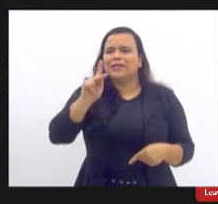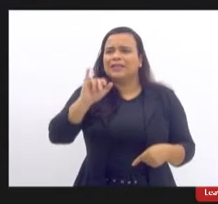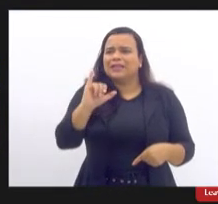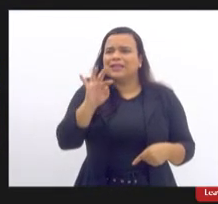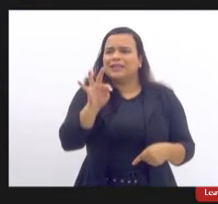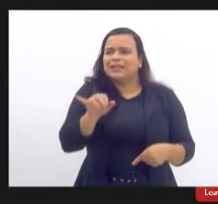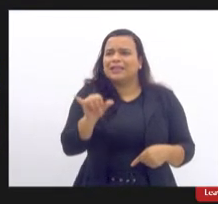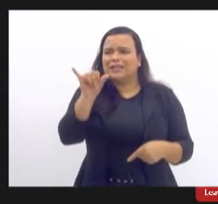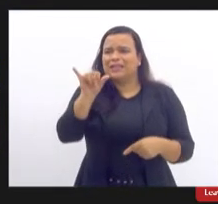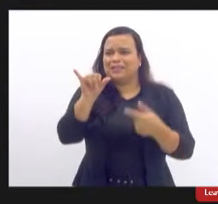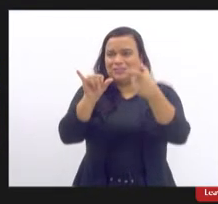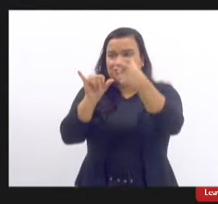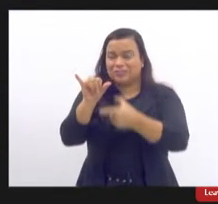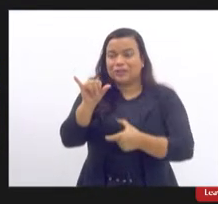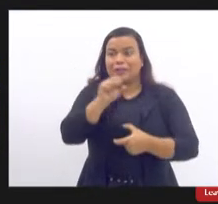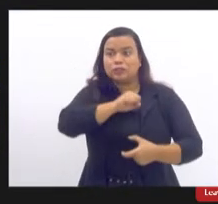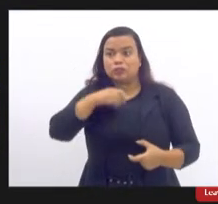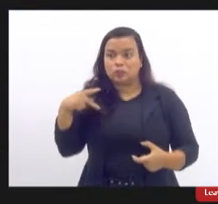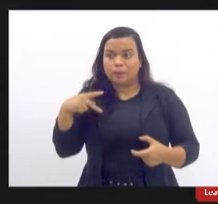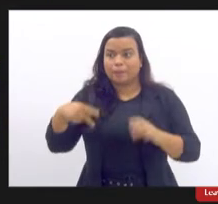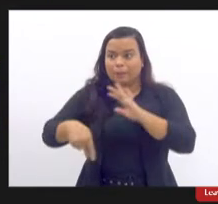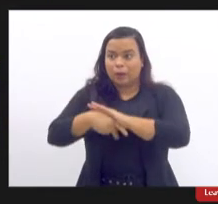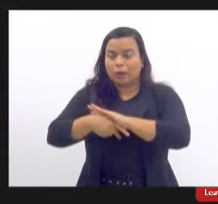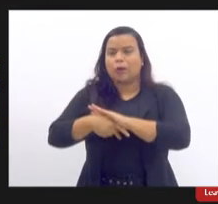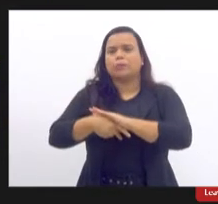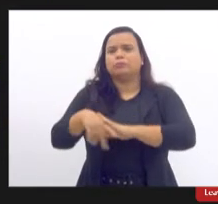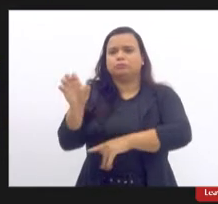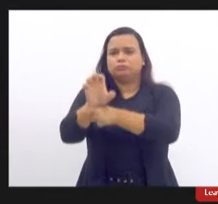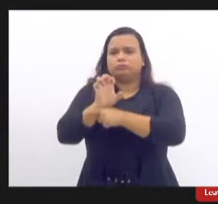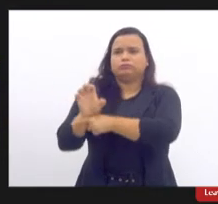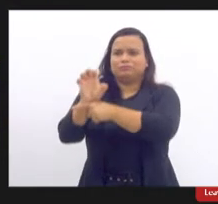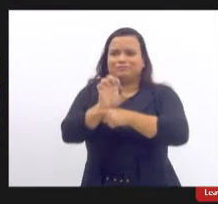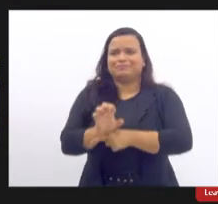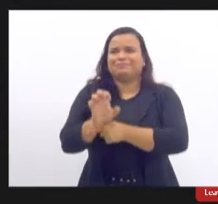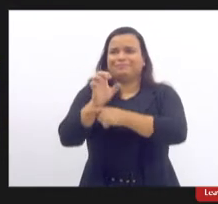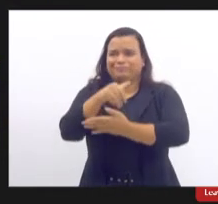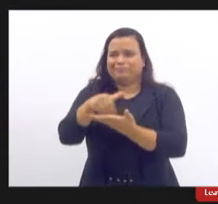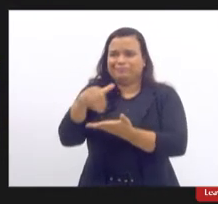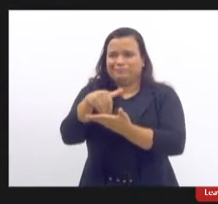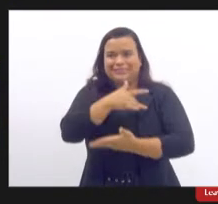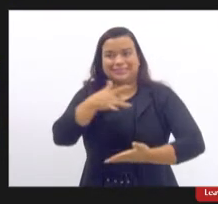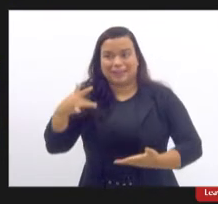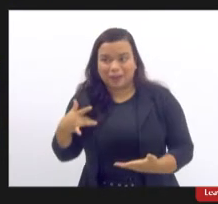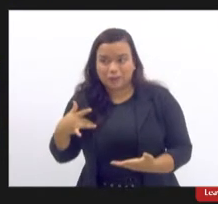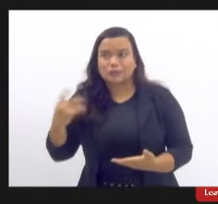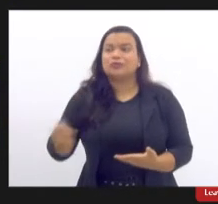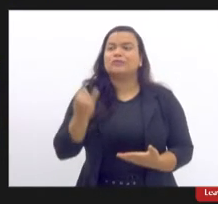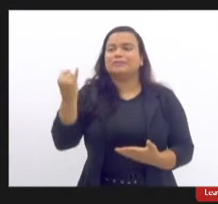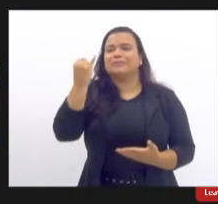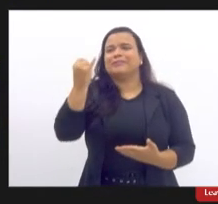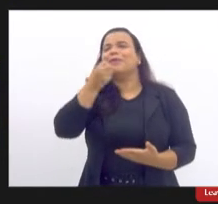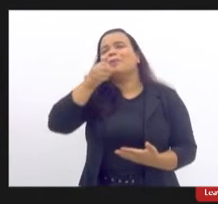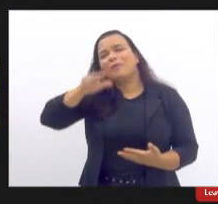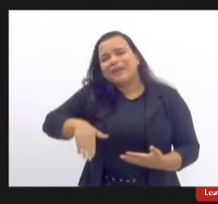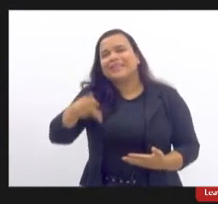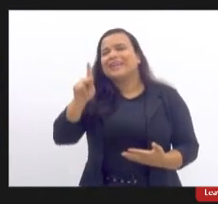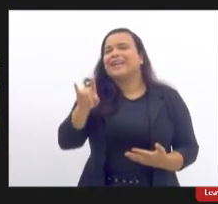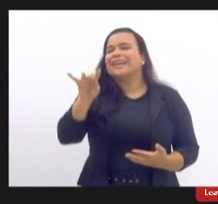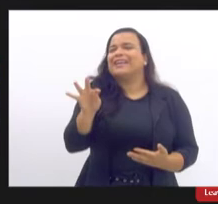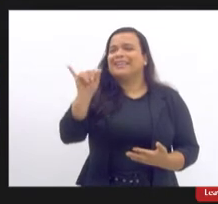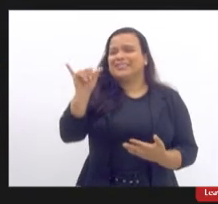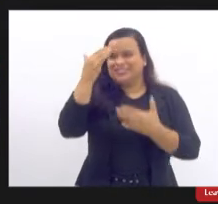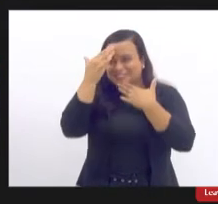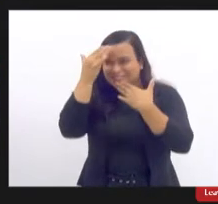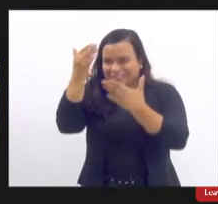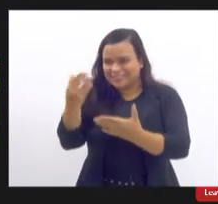Regulação Estadual da Secretaria de Saúde. É muito importante a secretaria. Kit, boa tarde. Obrigado aqui pela presença.